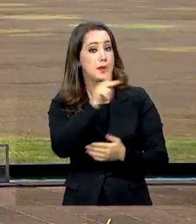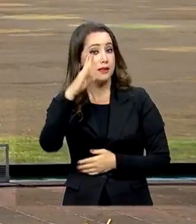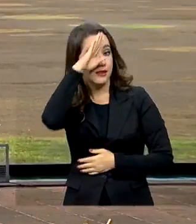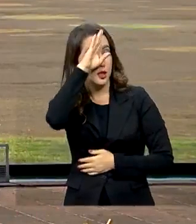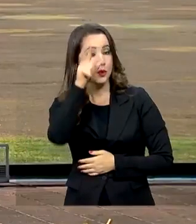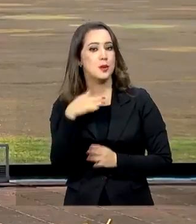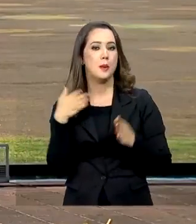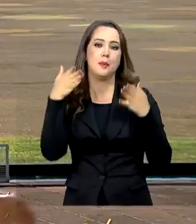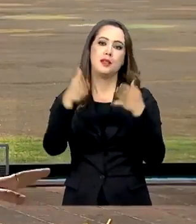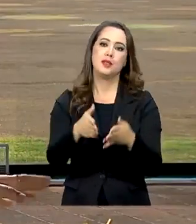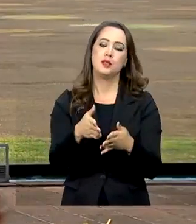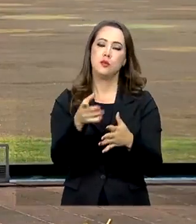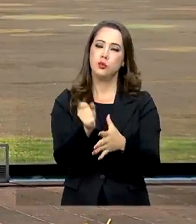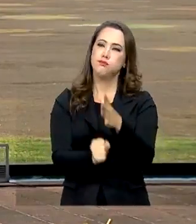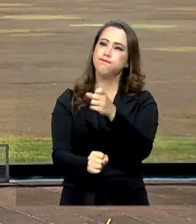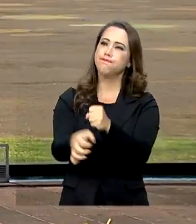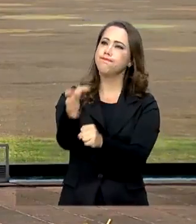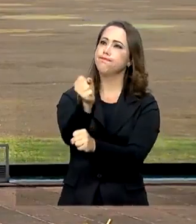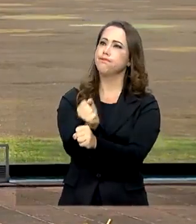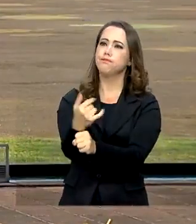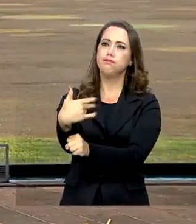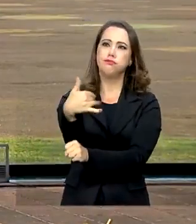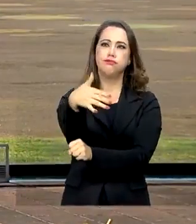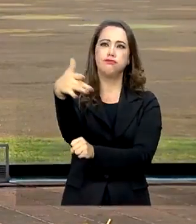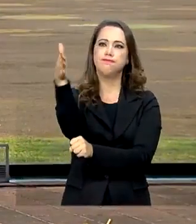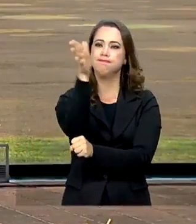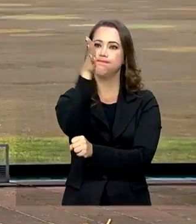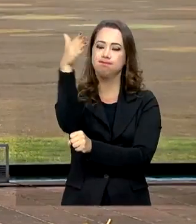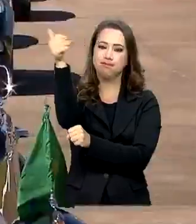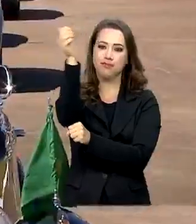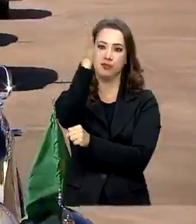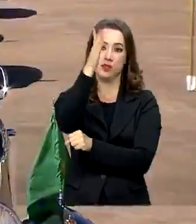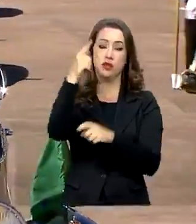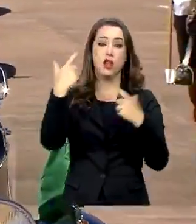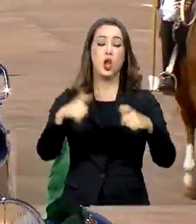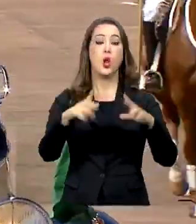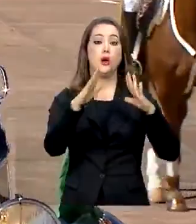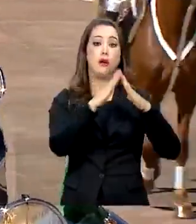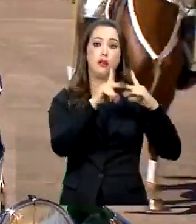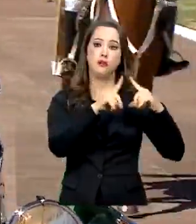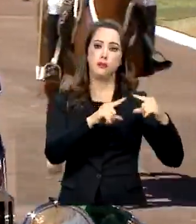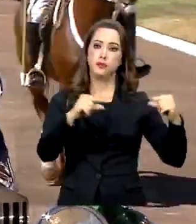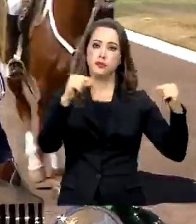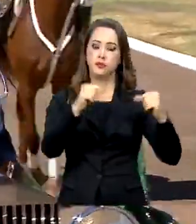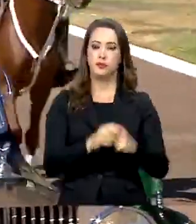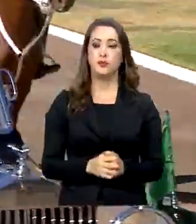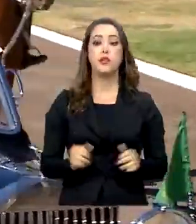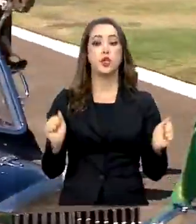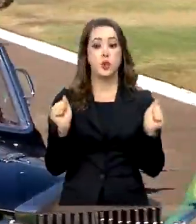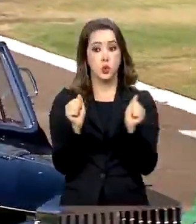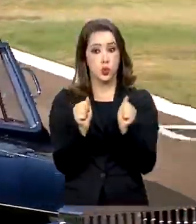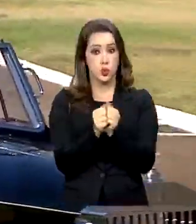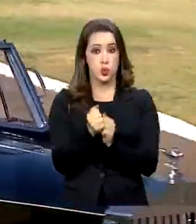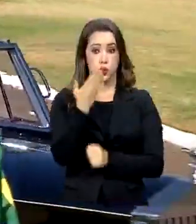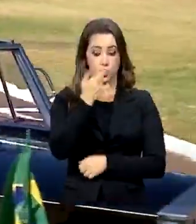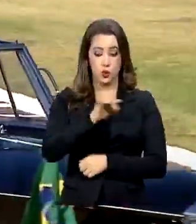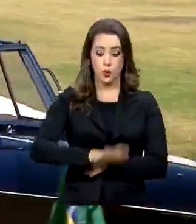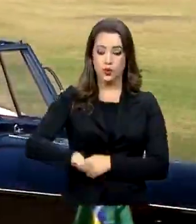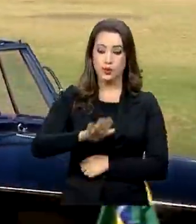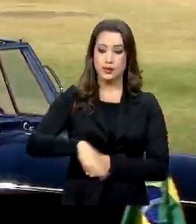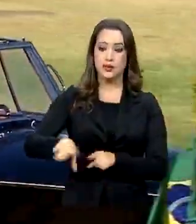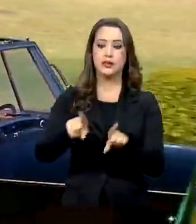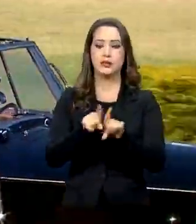hasteamento da bandeira aqui no gramado do Palácio da Alvorada. Acompanhado de algumas crianças e escoltado pela